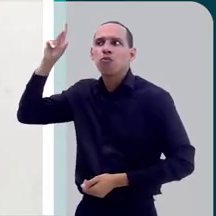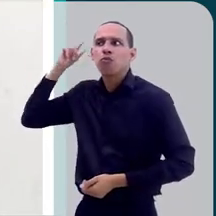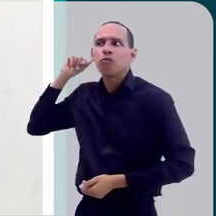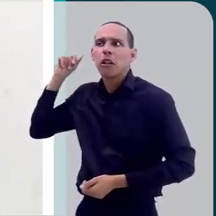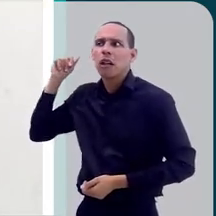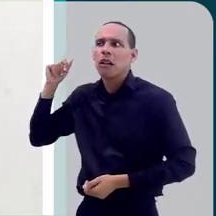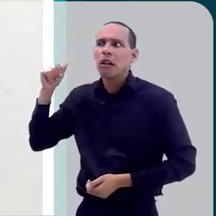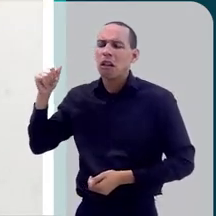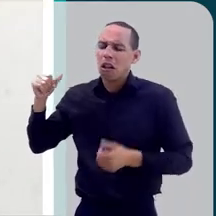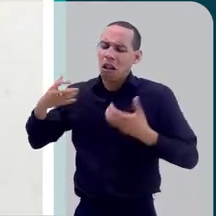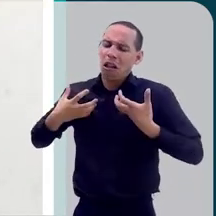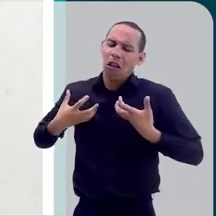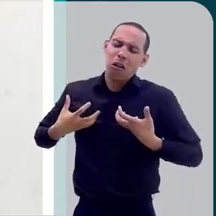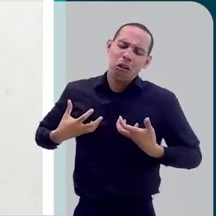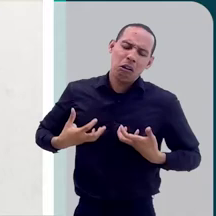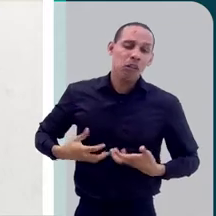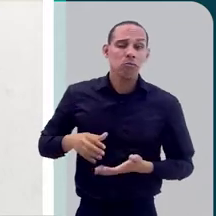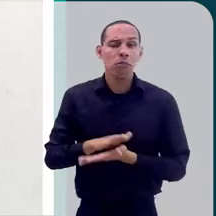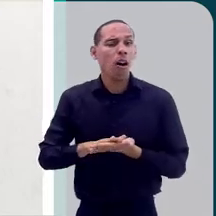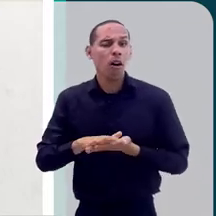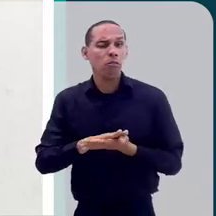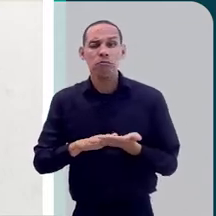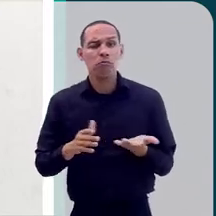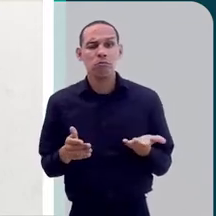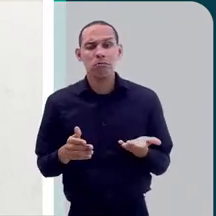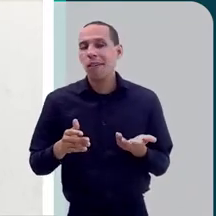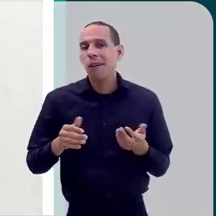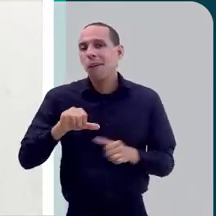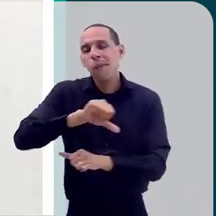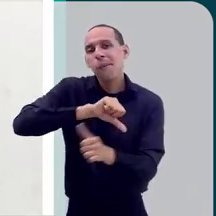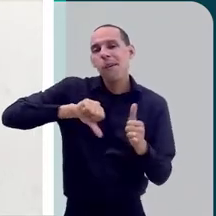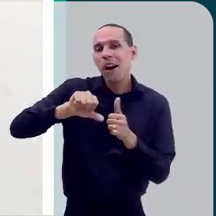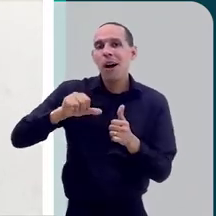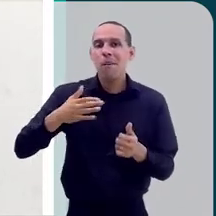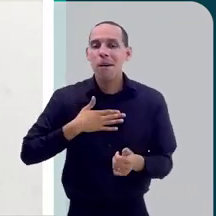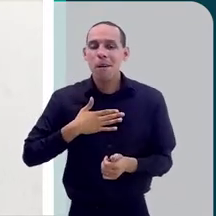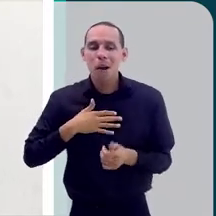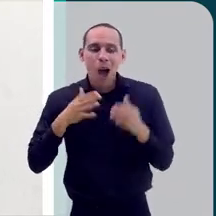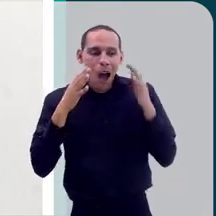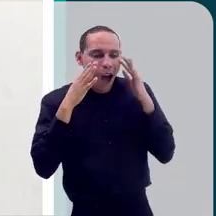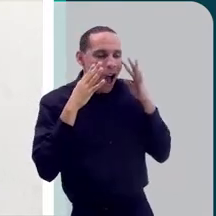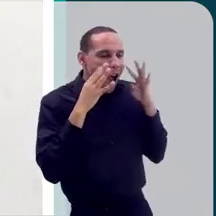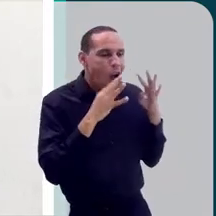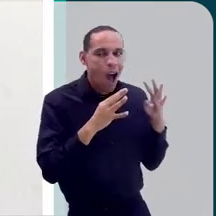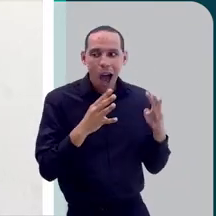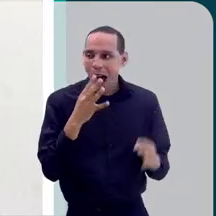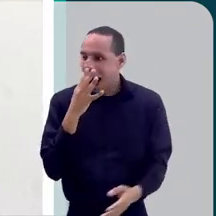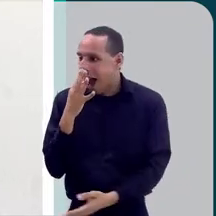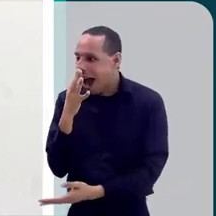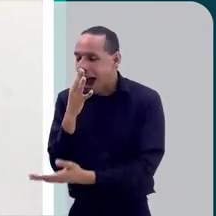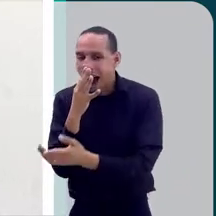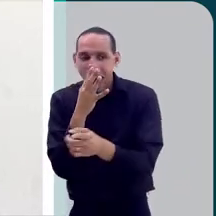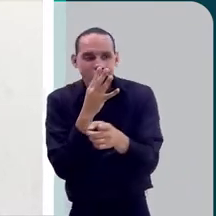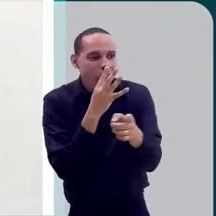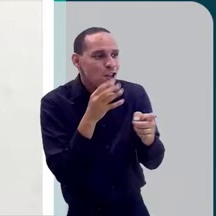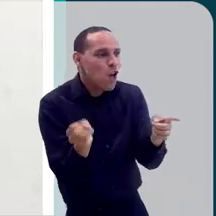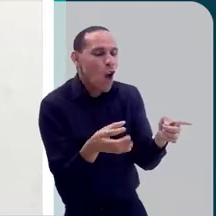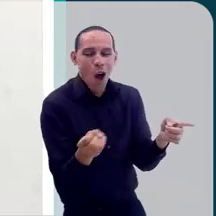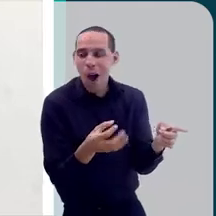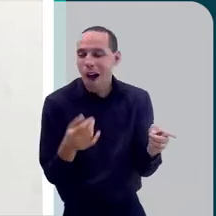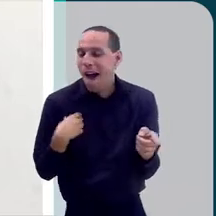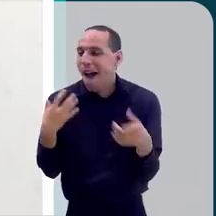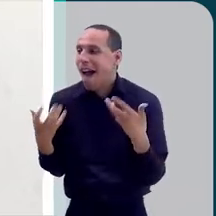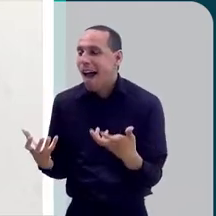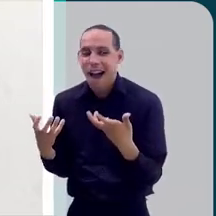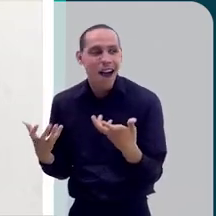lembrança daquilo ser exaustivo. Muito pelo contrário, aquilo era fascinante para mim. Eu estava o tempo todo aprendendo coisa